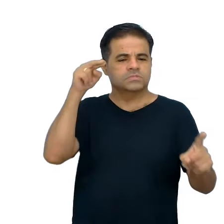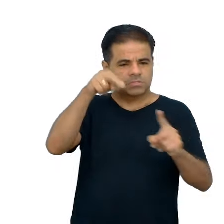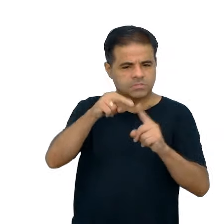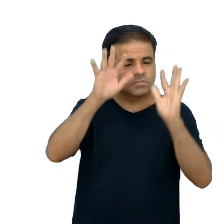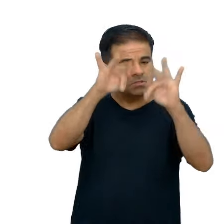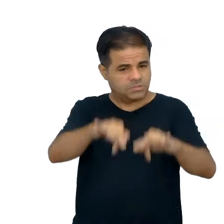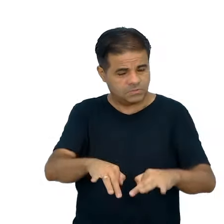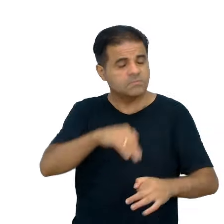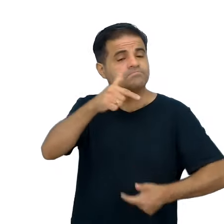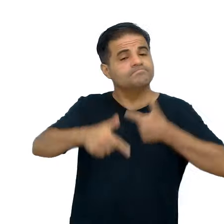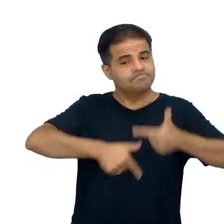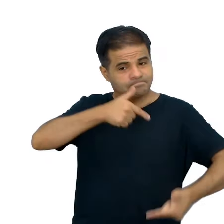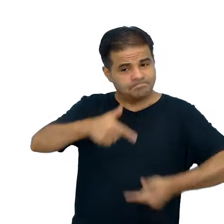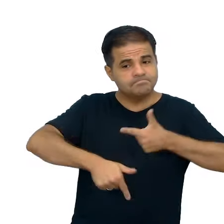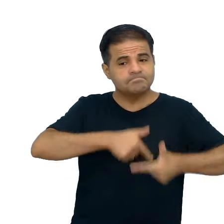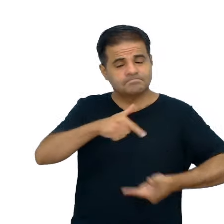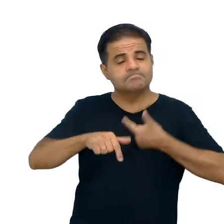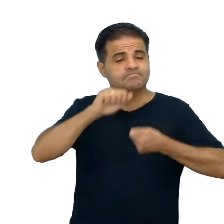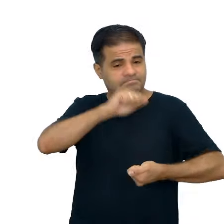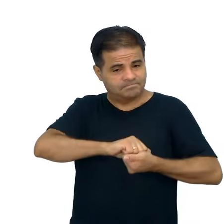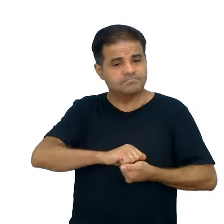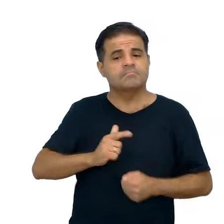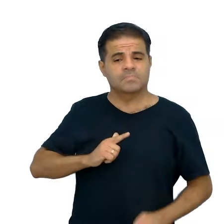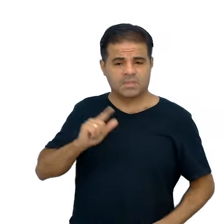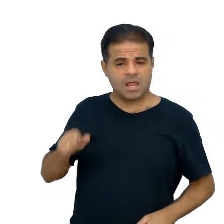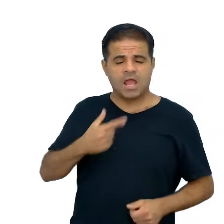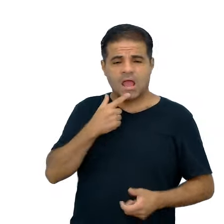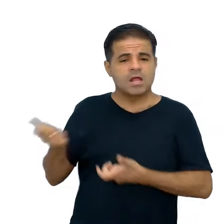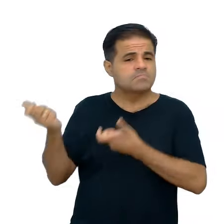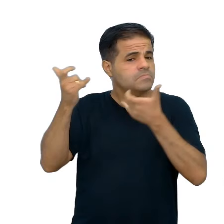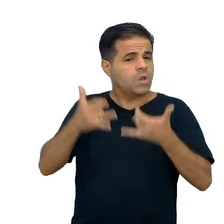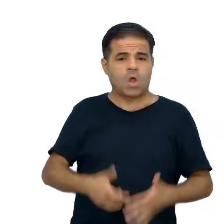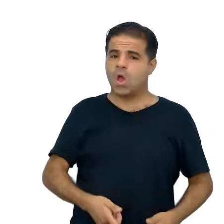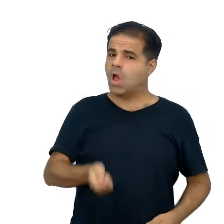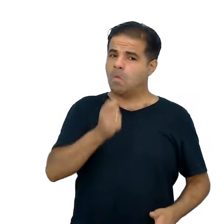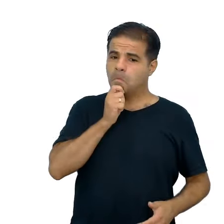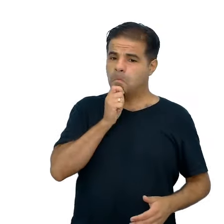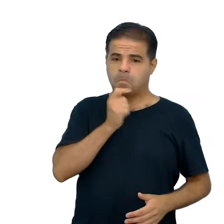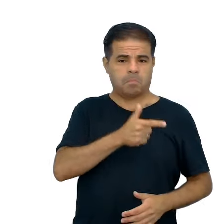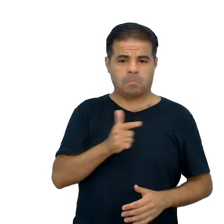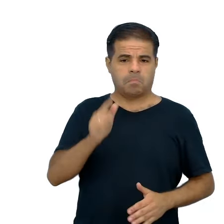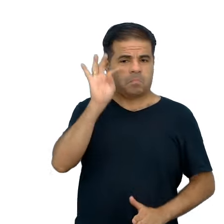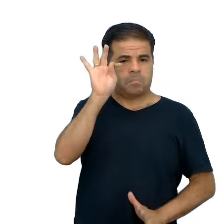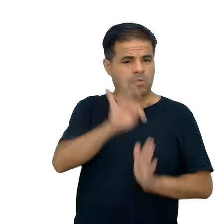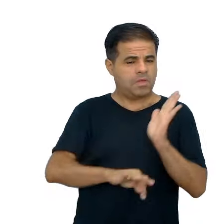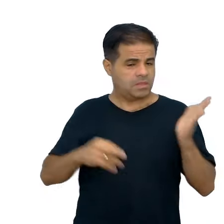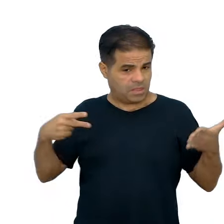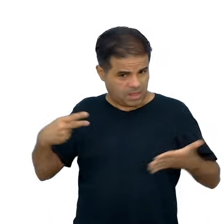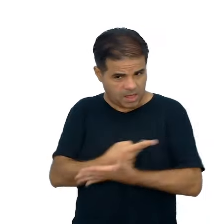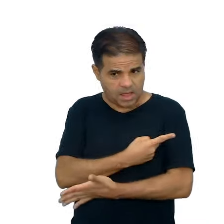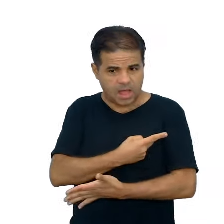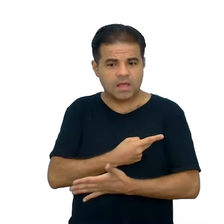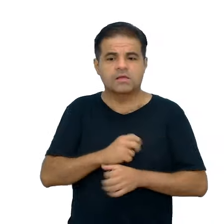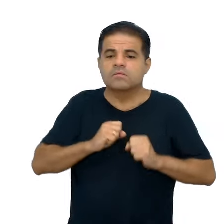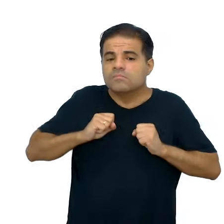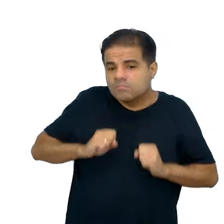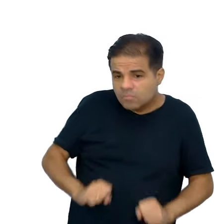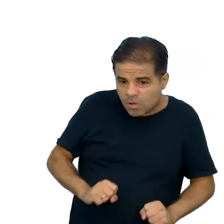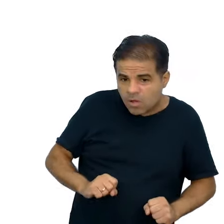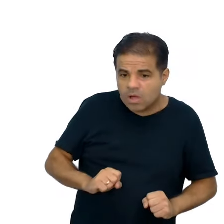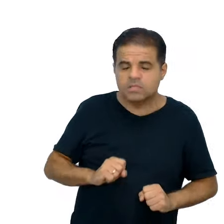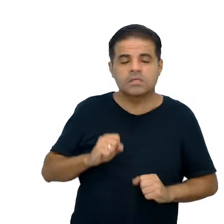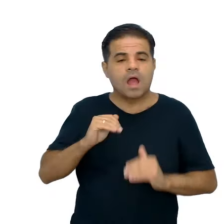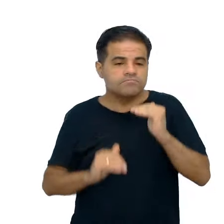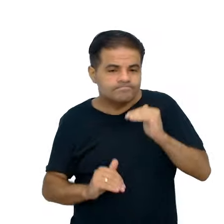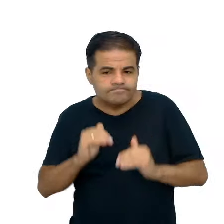final do nosso trabalho aqui, então, eles dizem que não há textos incoerentes, mas eles podem estar incoerentes